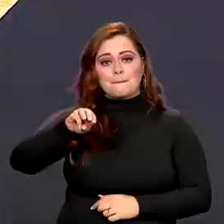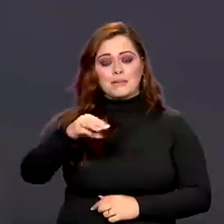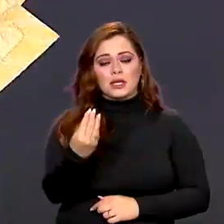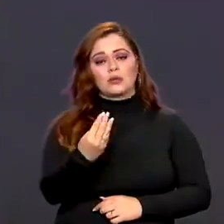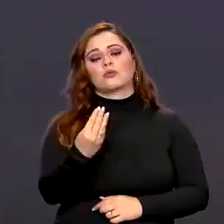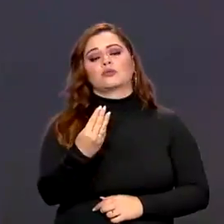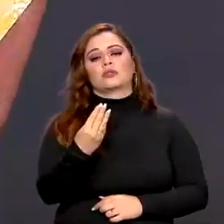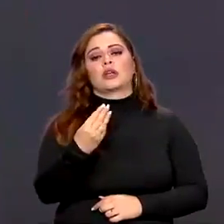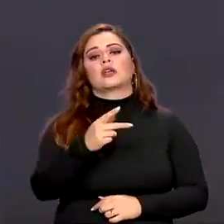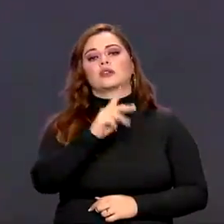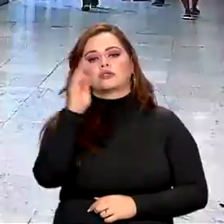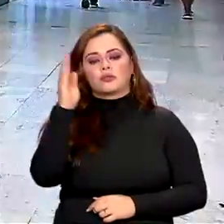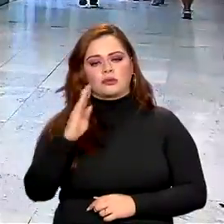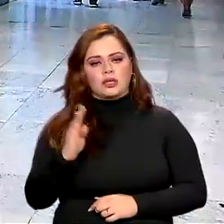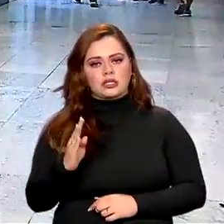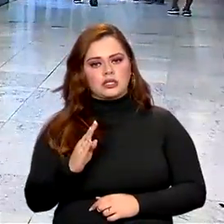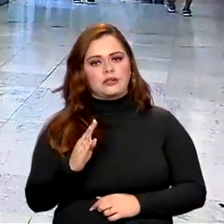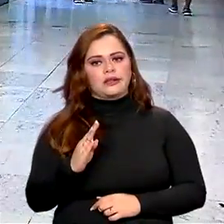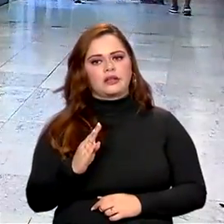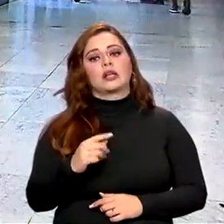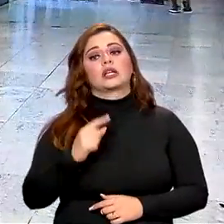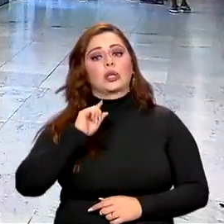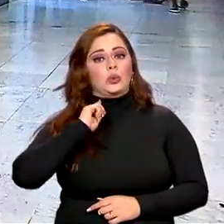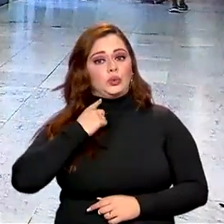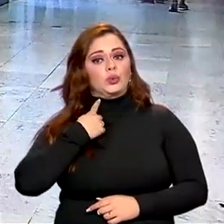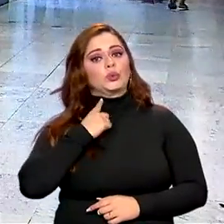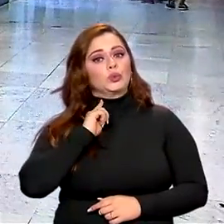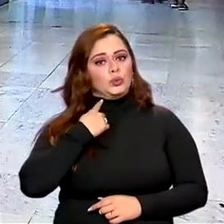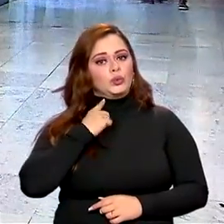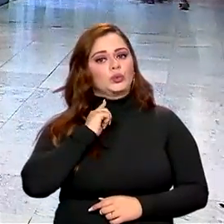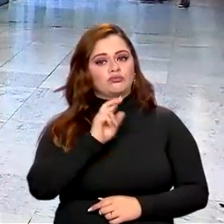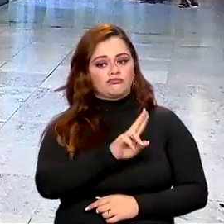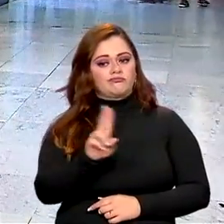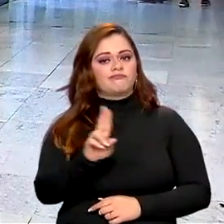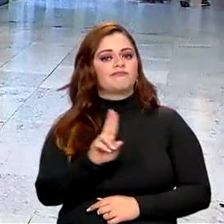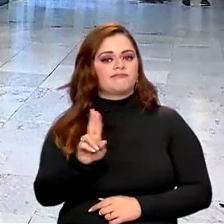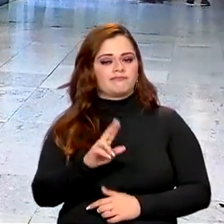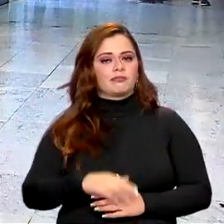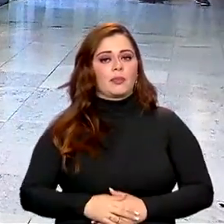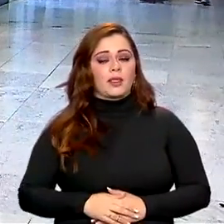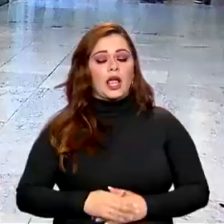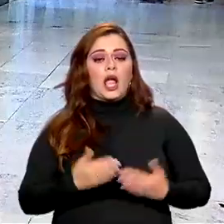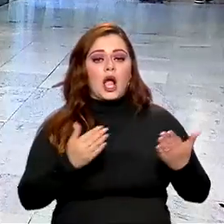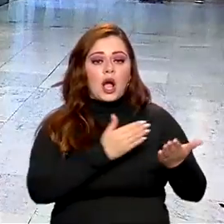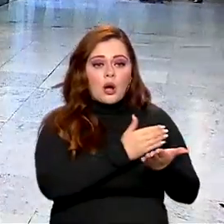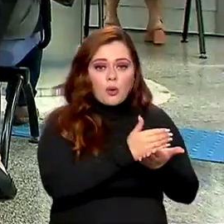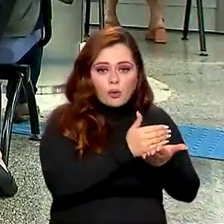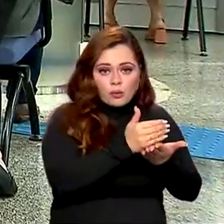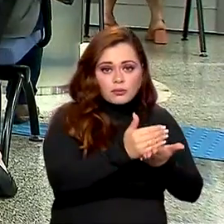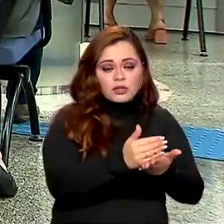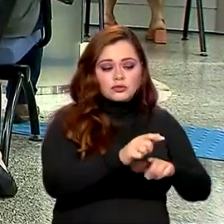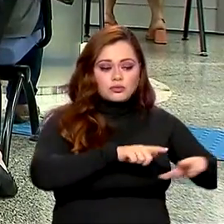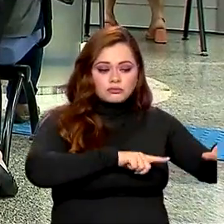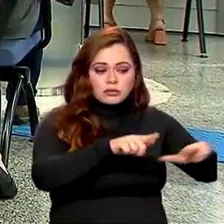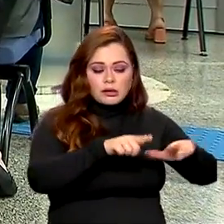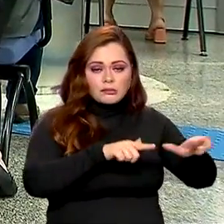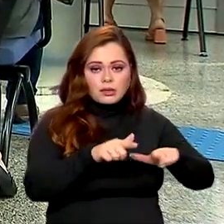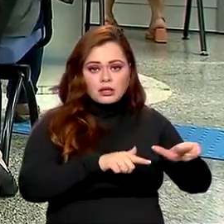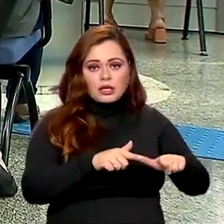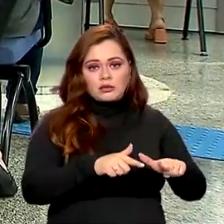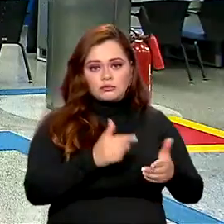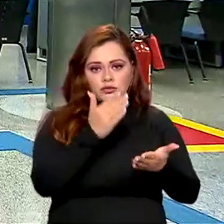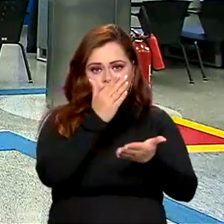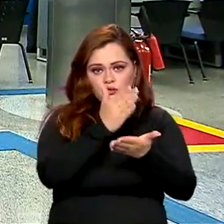estão com os nomes negativados. O programa que começou a operar nesta segunda-feira foi dividido em duas